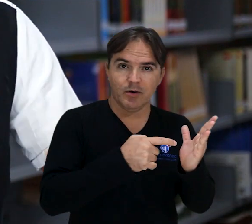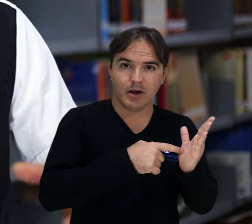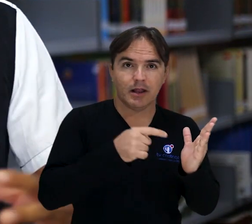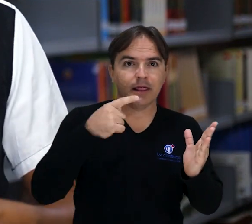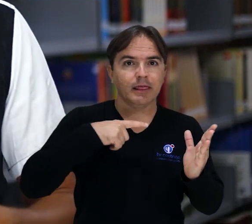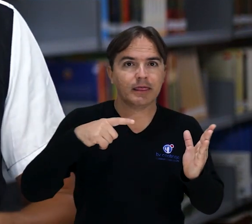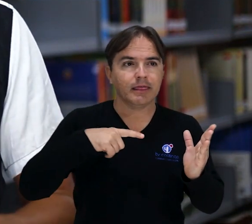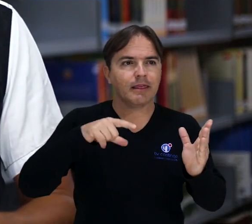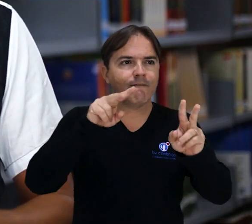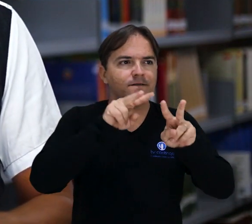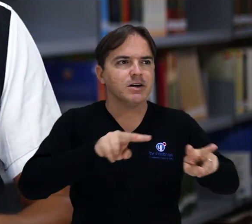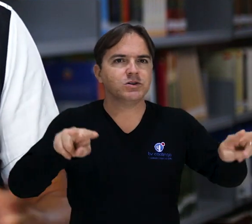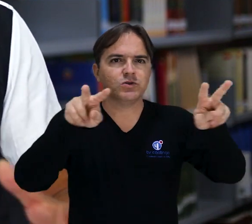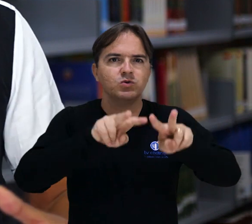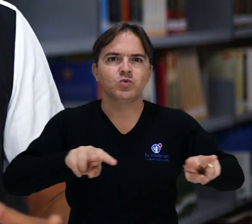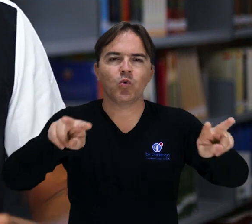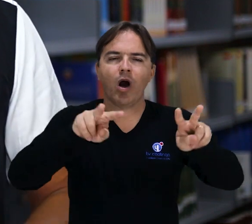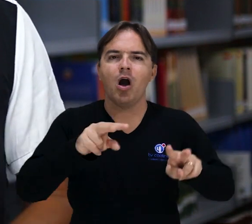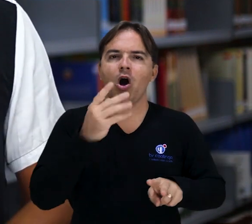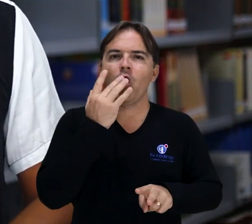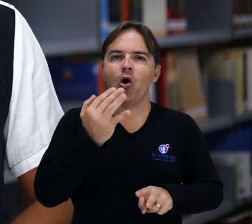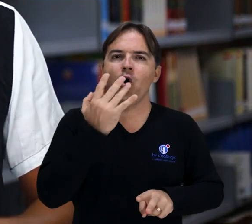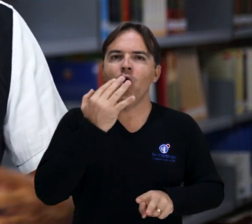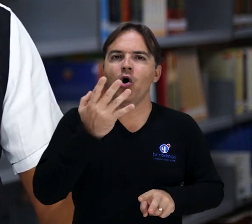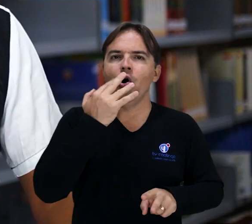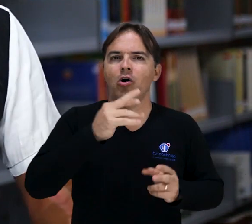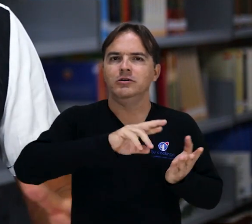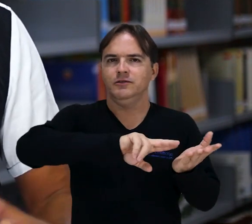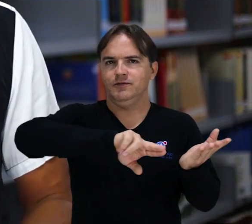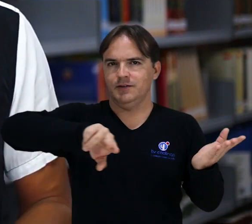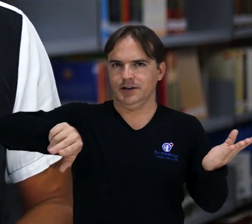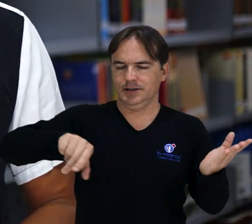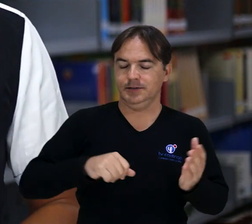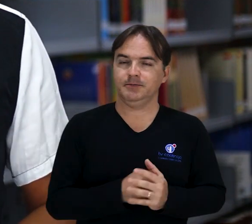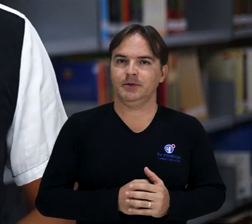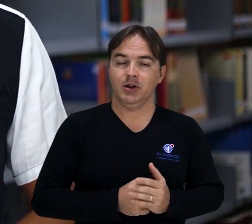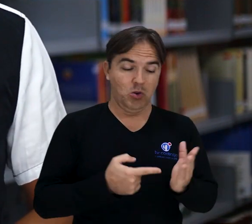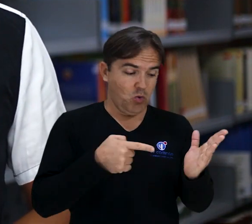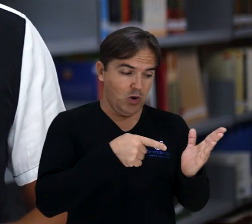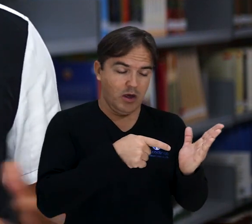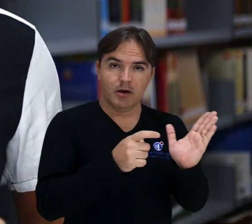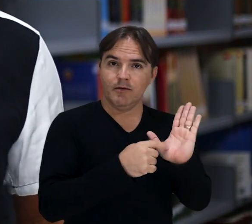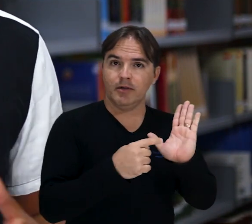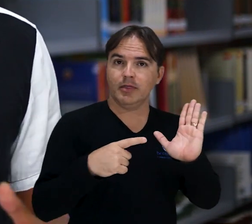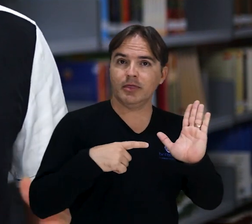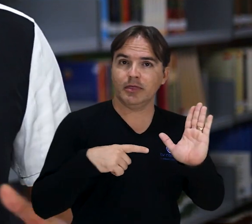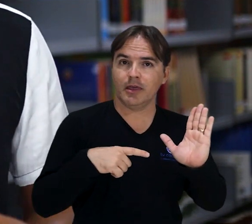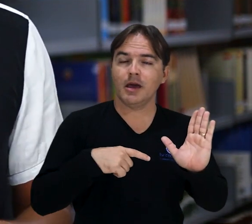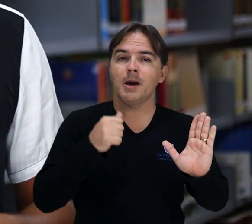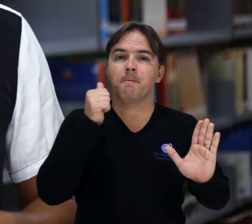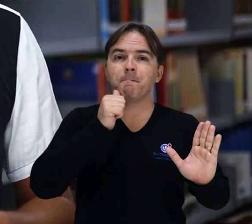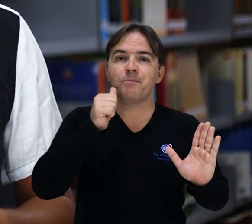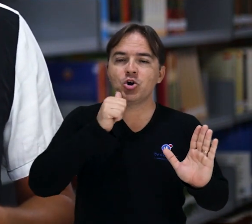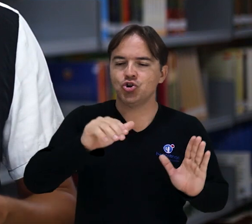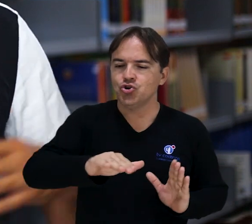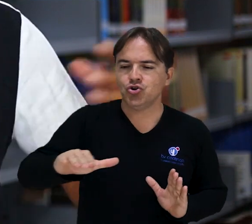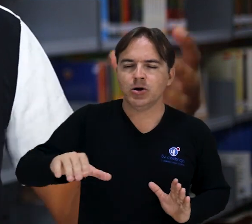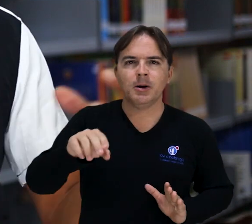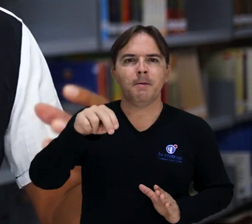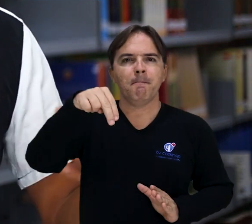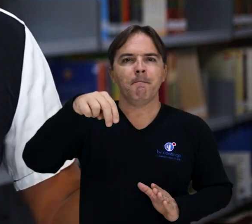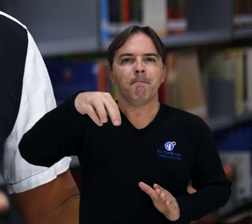do visual da cor. E no livro, a Manu, que é a personagem principal,